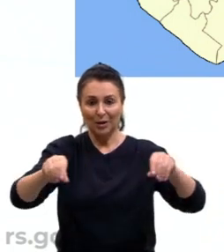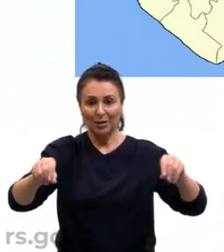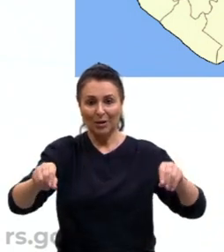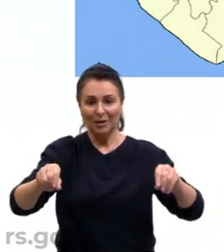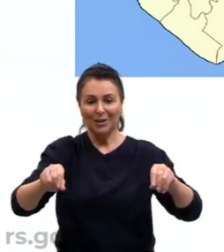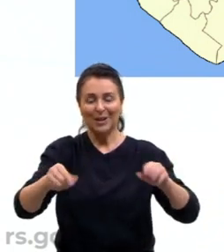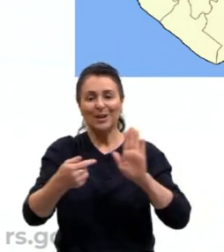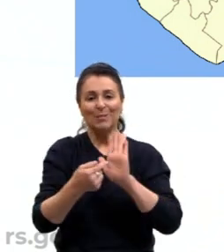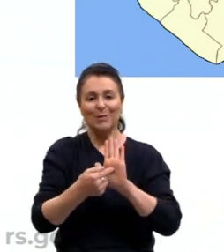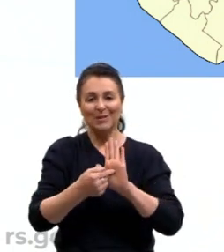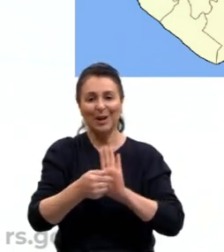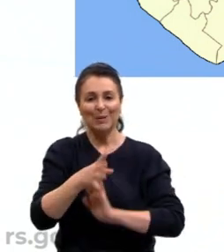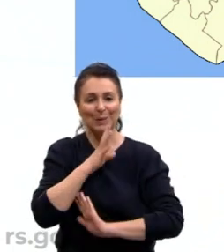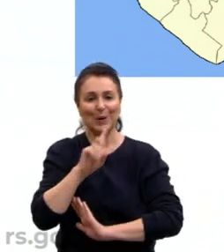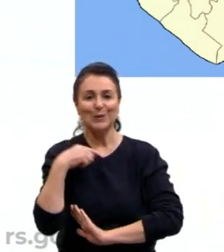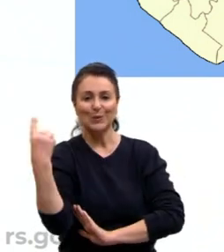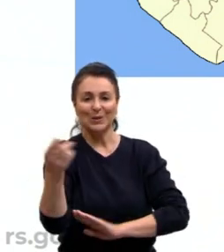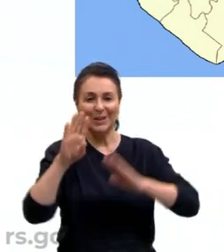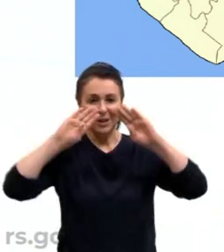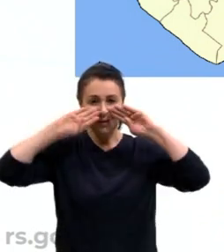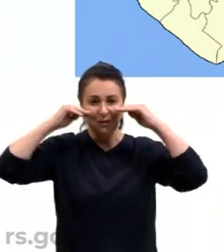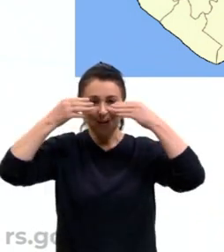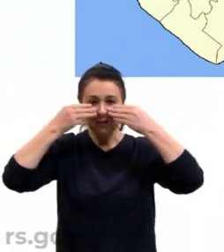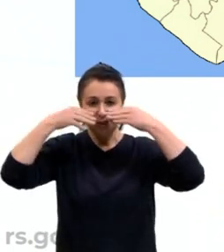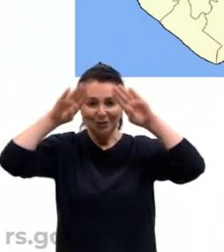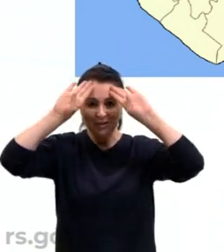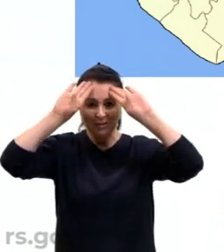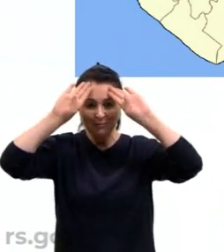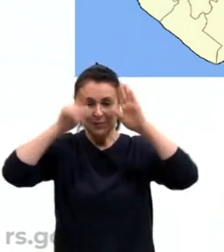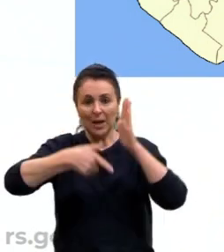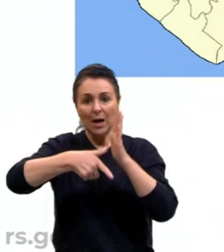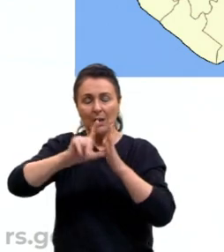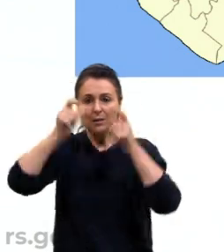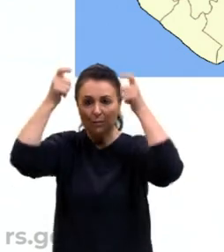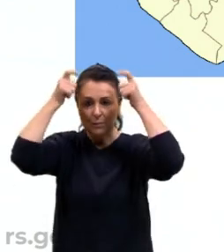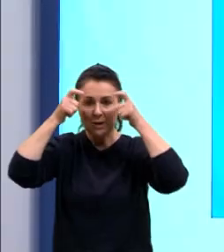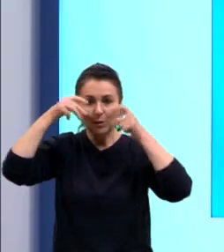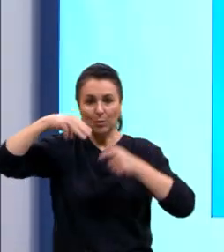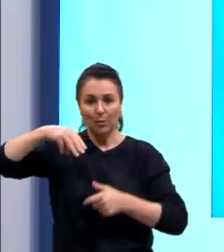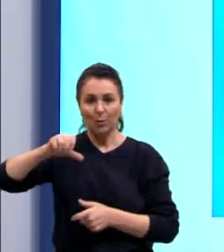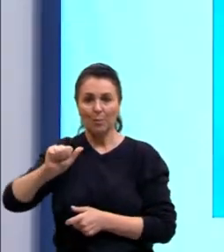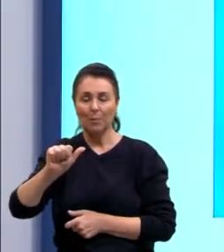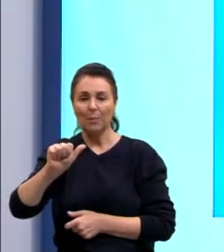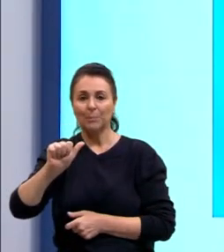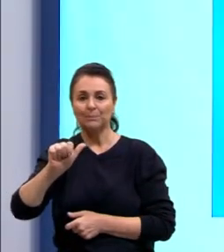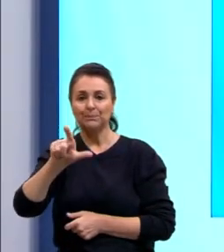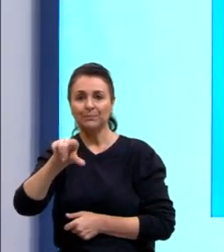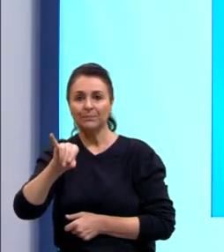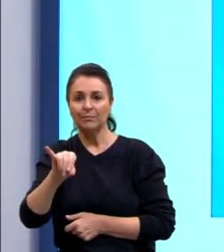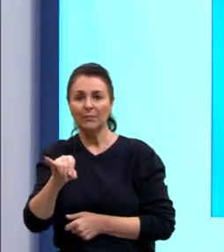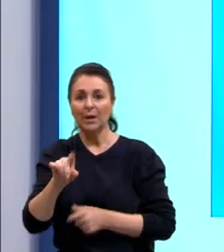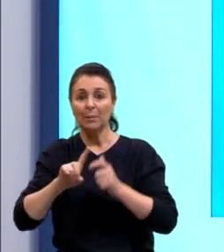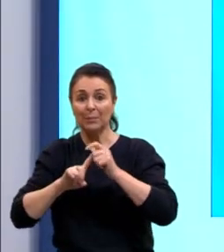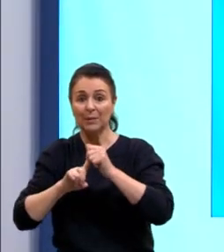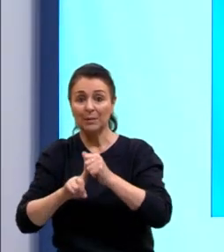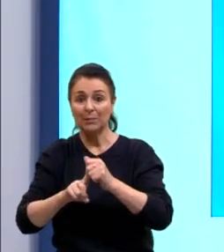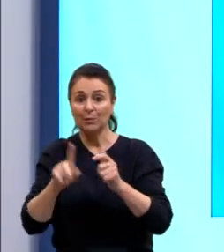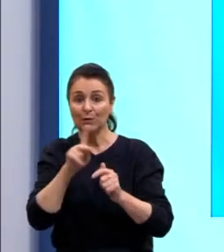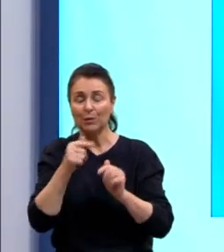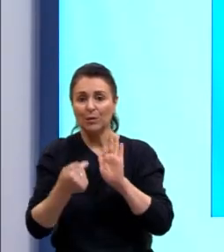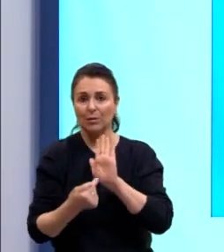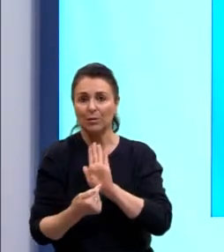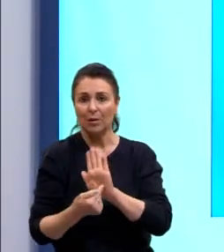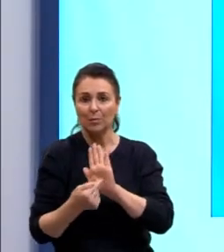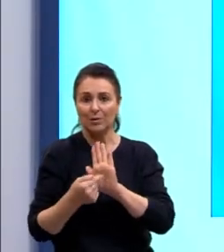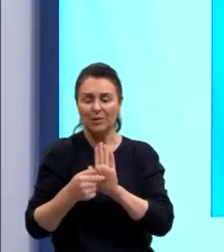orixás. Antes do Império do Mali, aqui nessa região, principalmente aqui, essa região que é